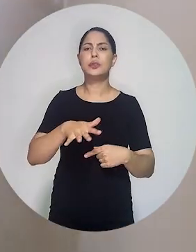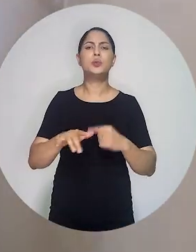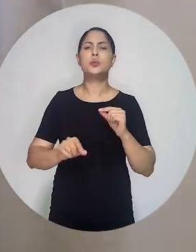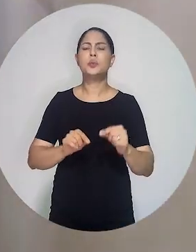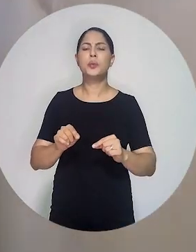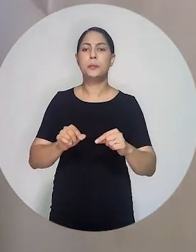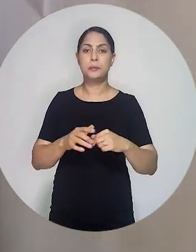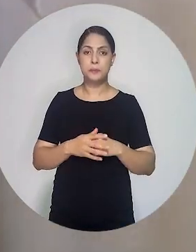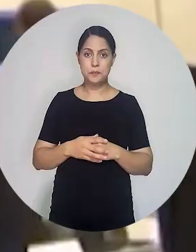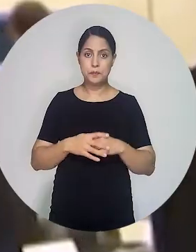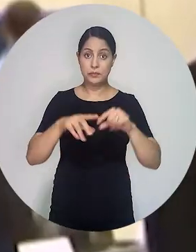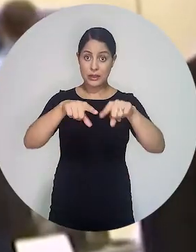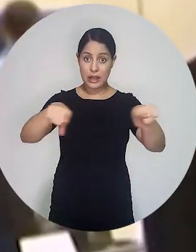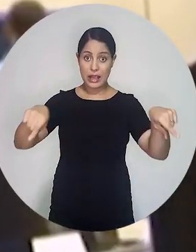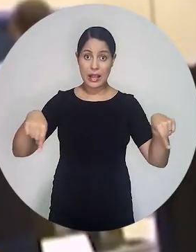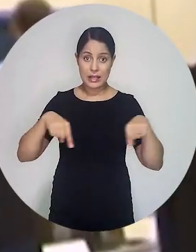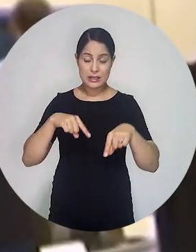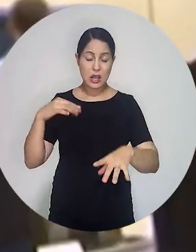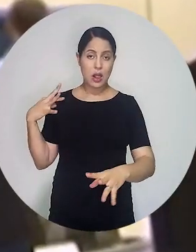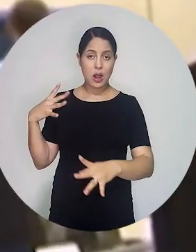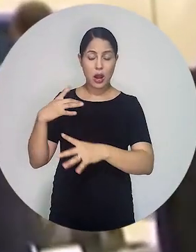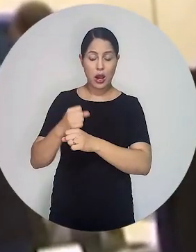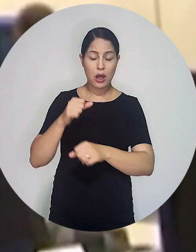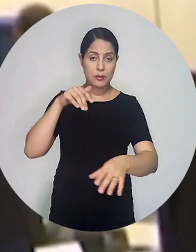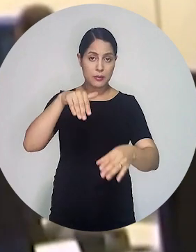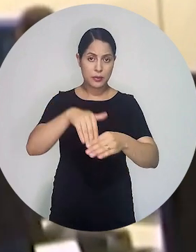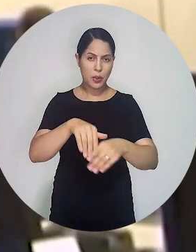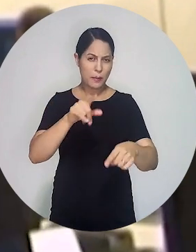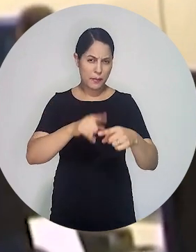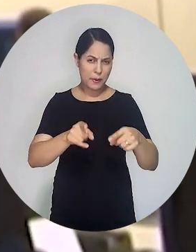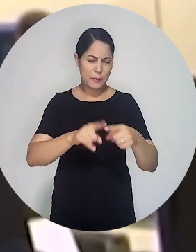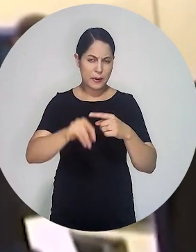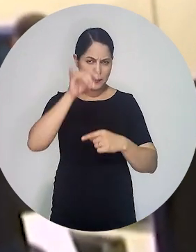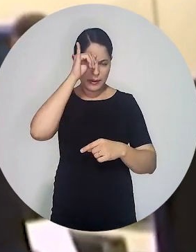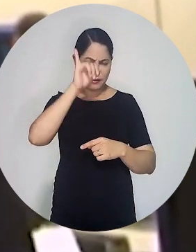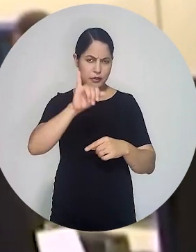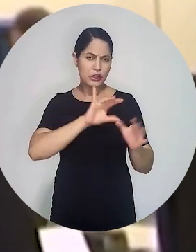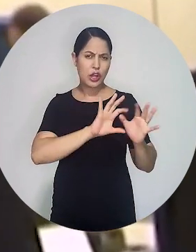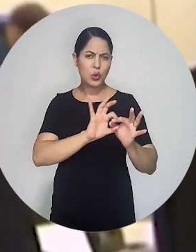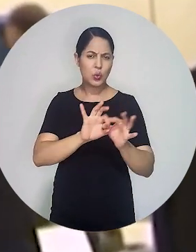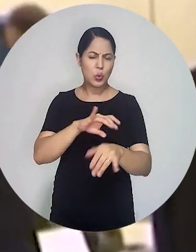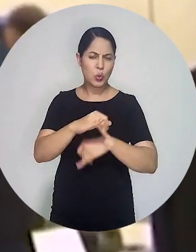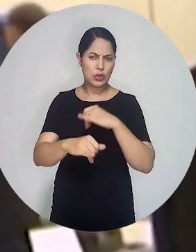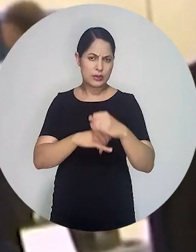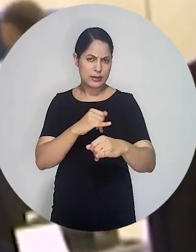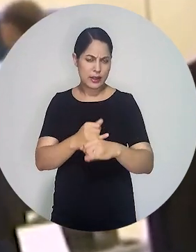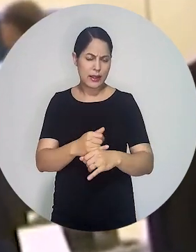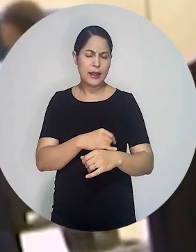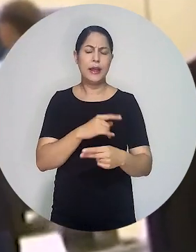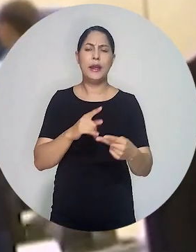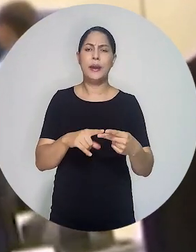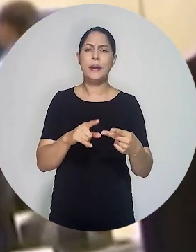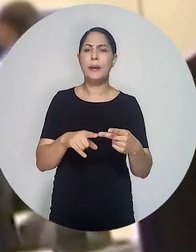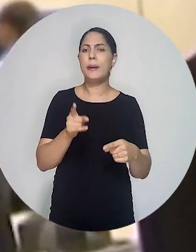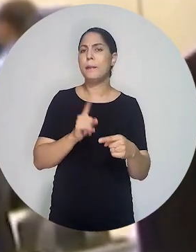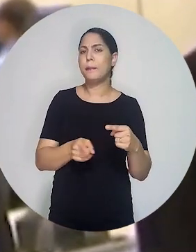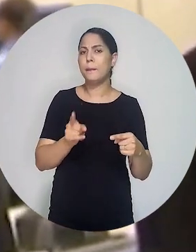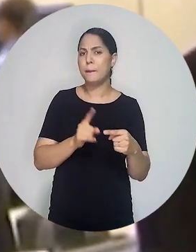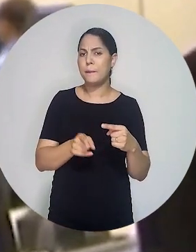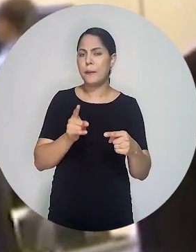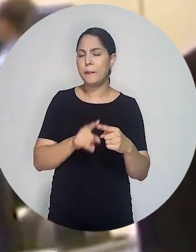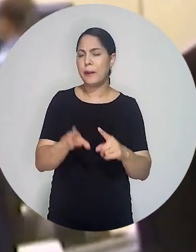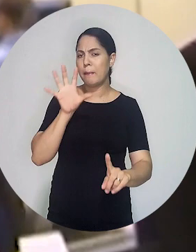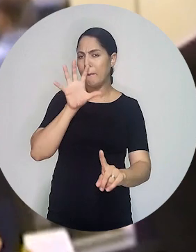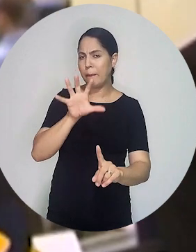observadores internacionais. A sala de totalização, ela acompanha exatamente para evitar algum problema na